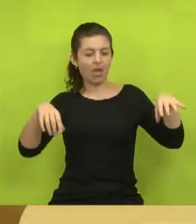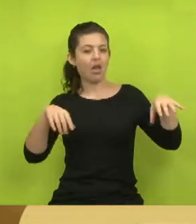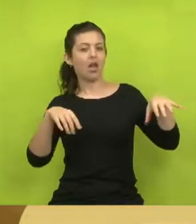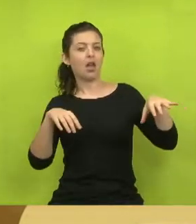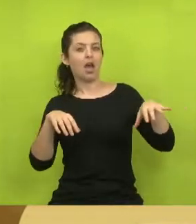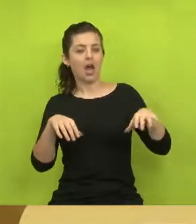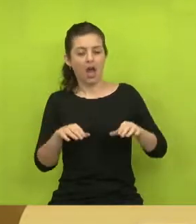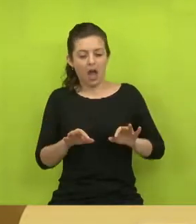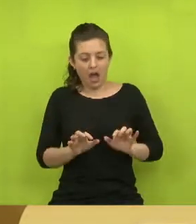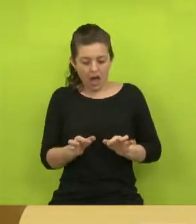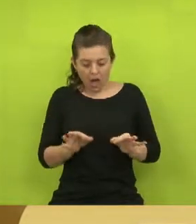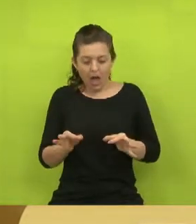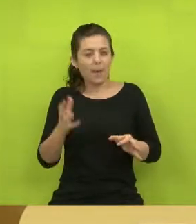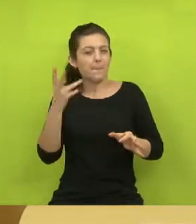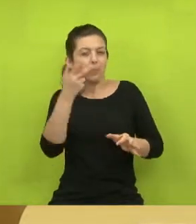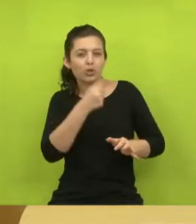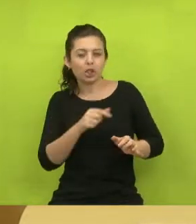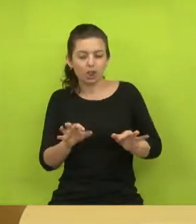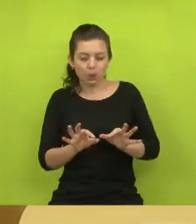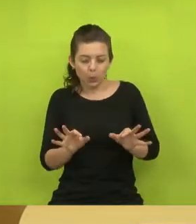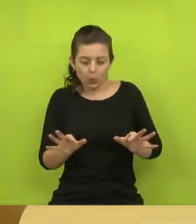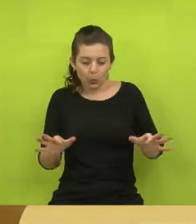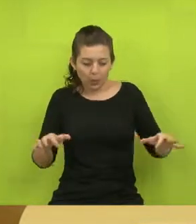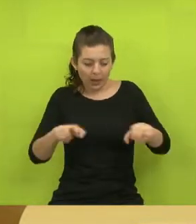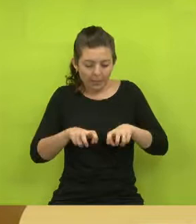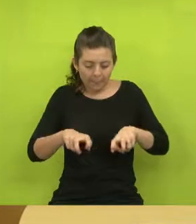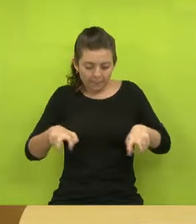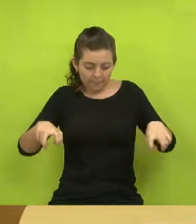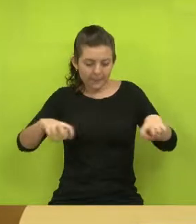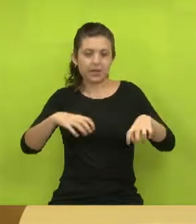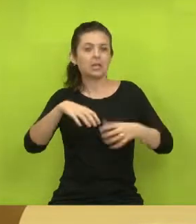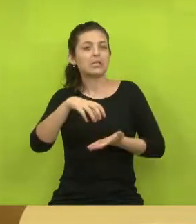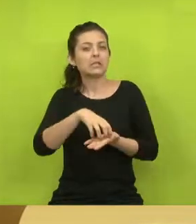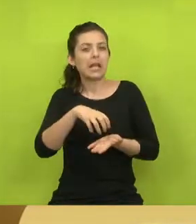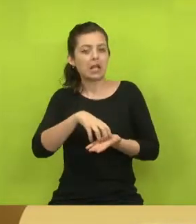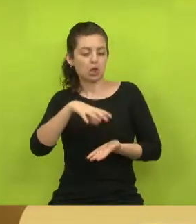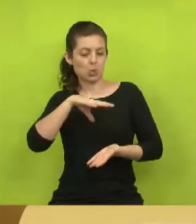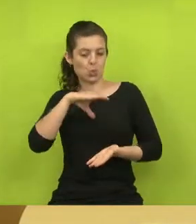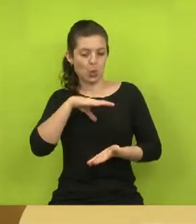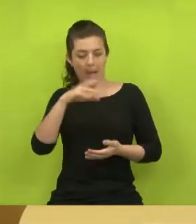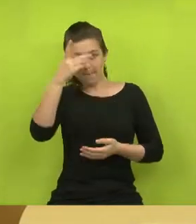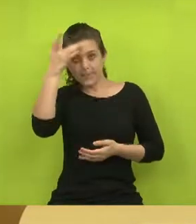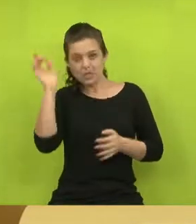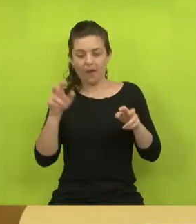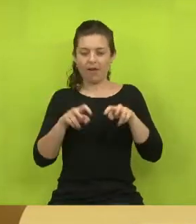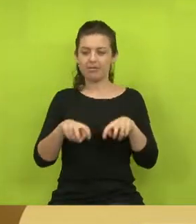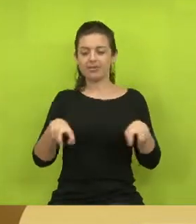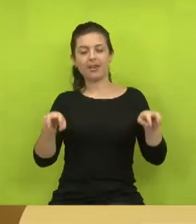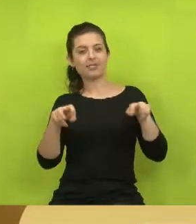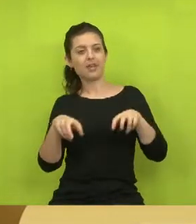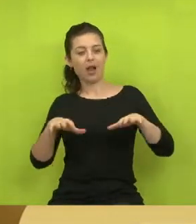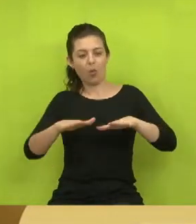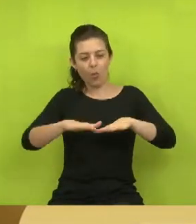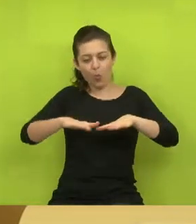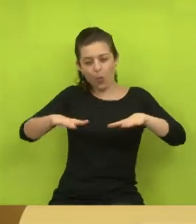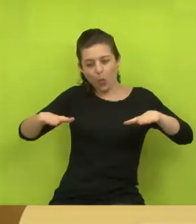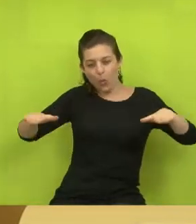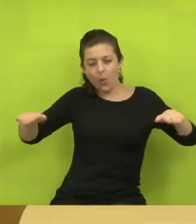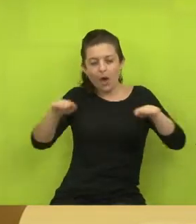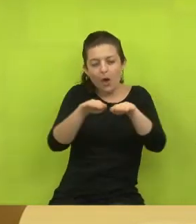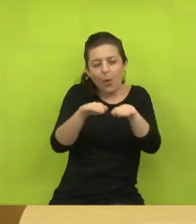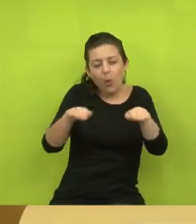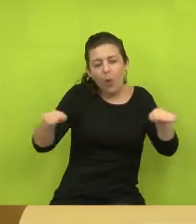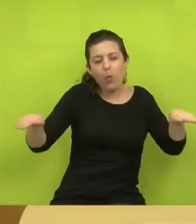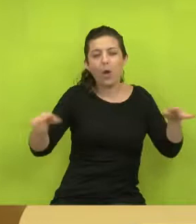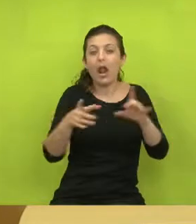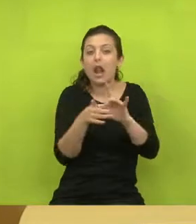colocar ladrilhos, sabe, bonito, colocar bancos ali no centro para que as pessoas pudessem sentar. Fazer um calçadão digno. Deixa